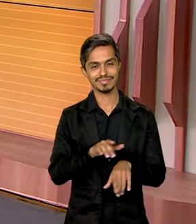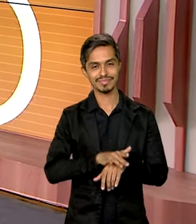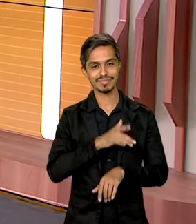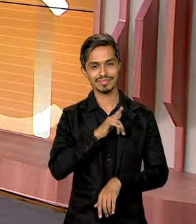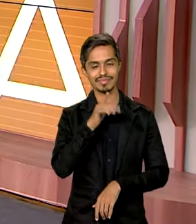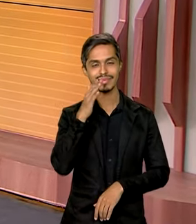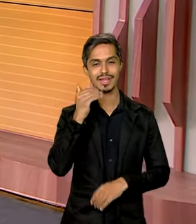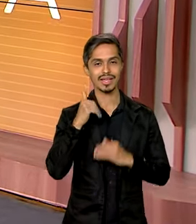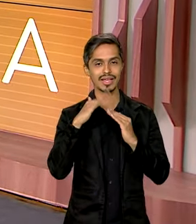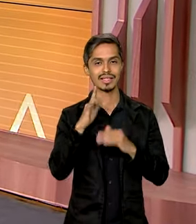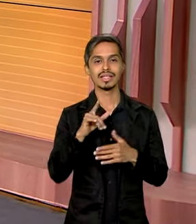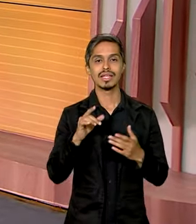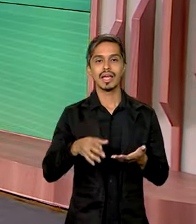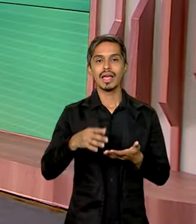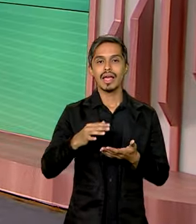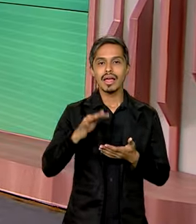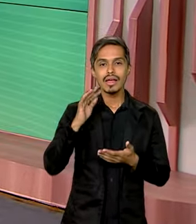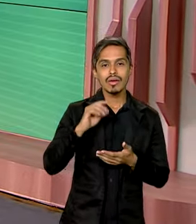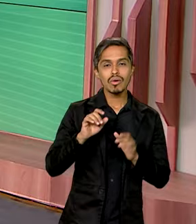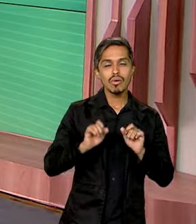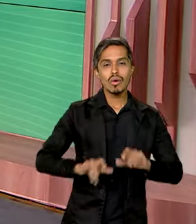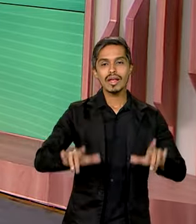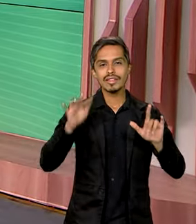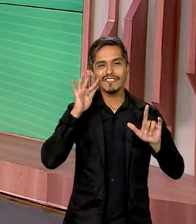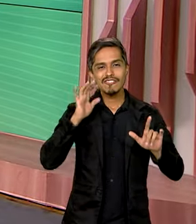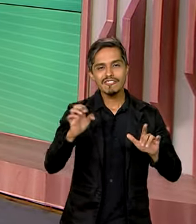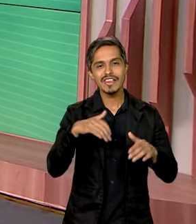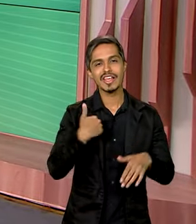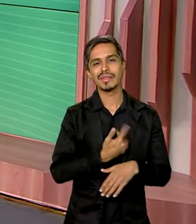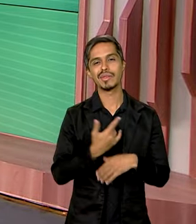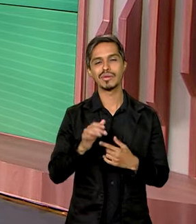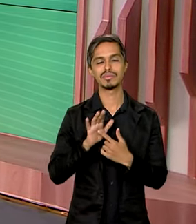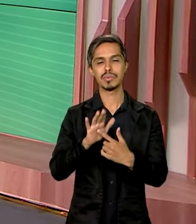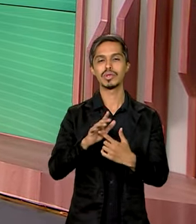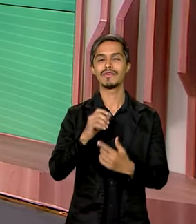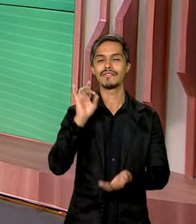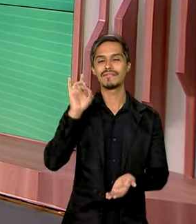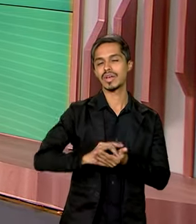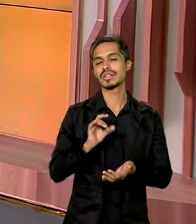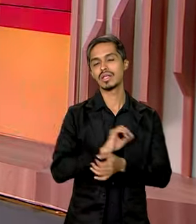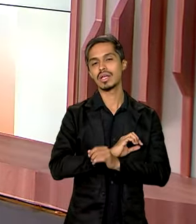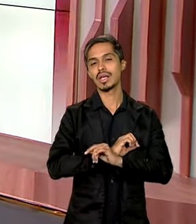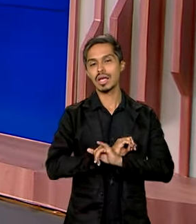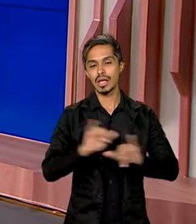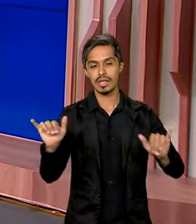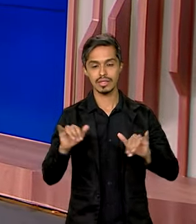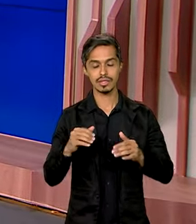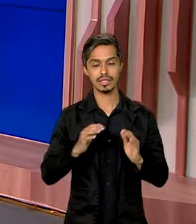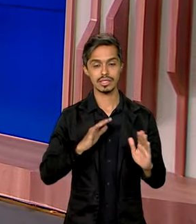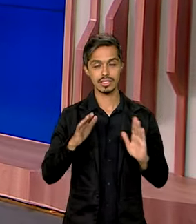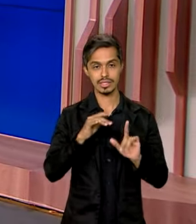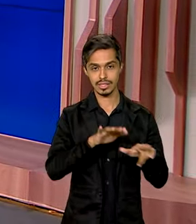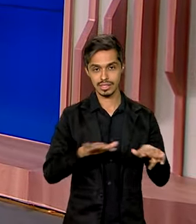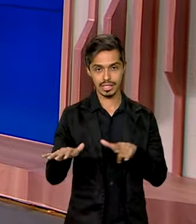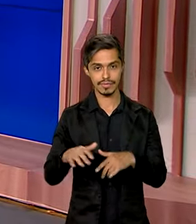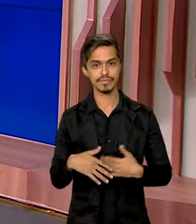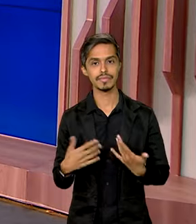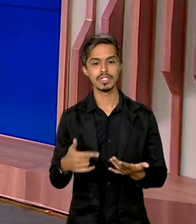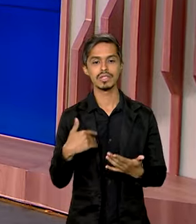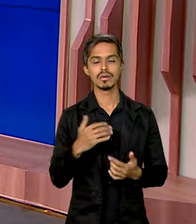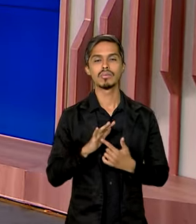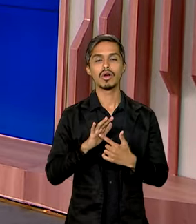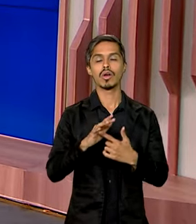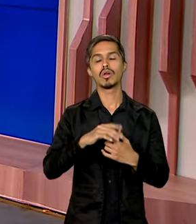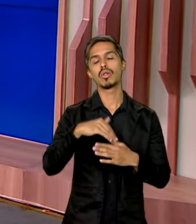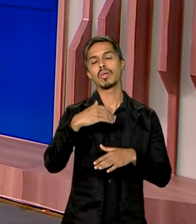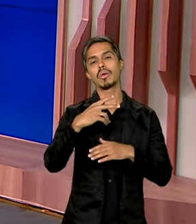hora do nosso quadro Fé no Brasil, onde a gente destaca aí alguns fatos divulgados ao longo da semana e que mostram como o país